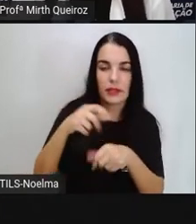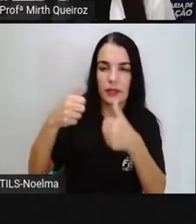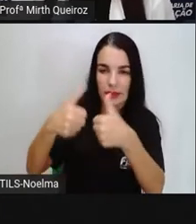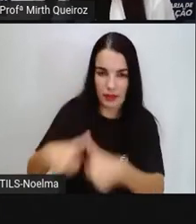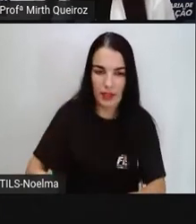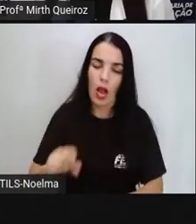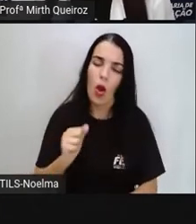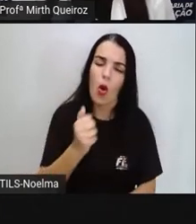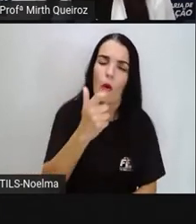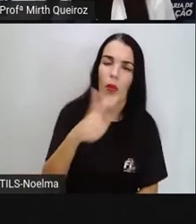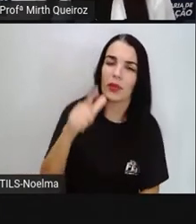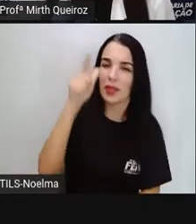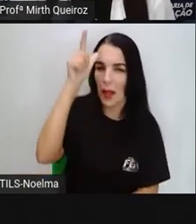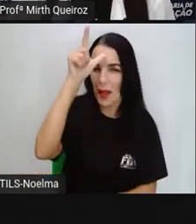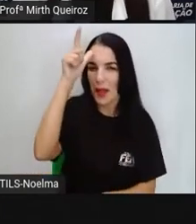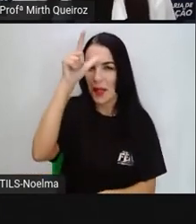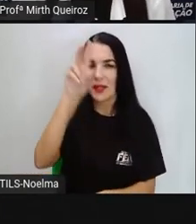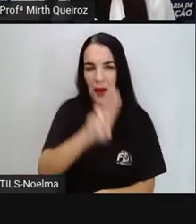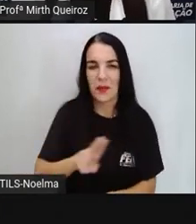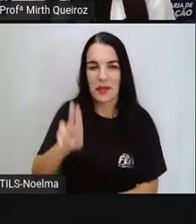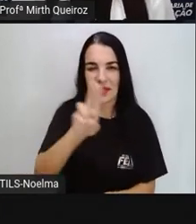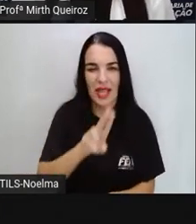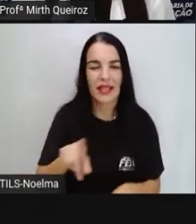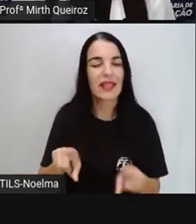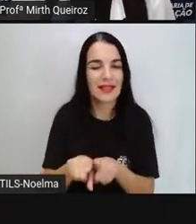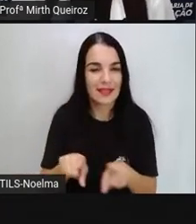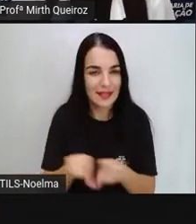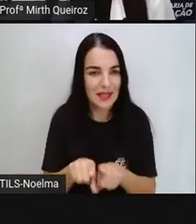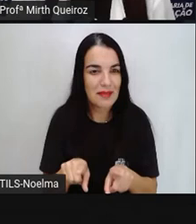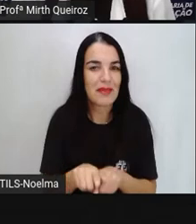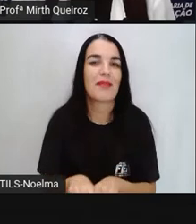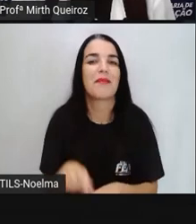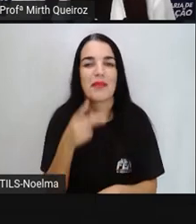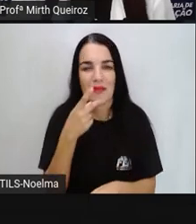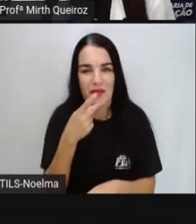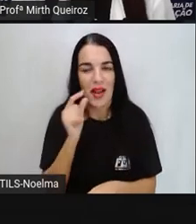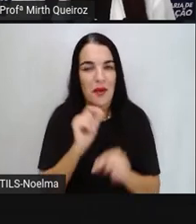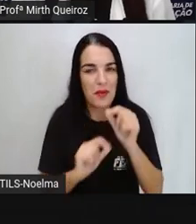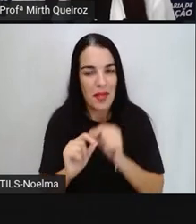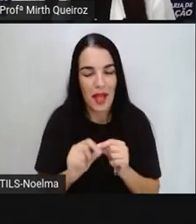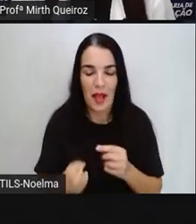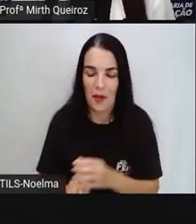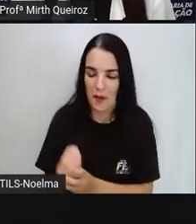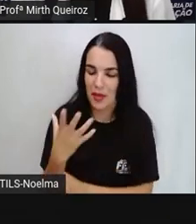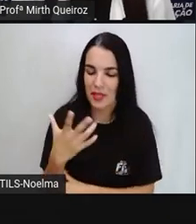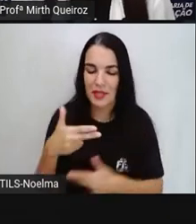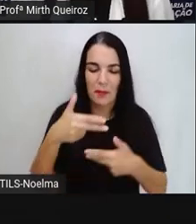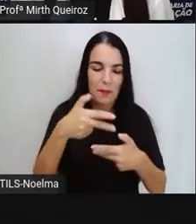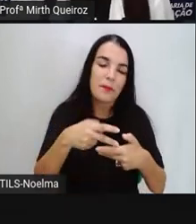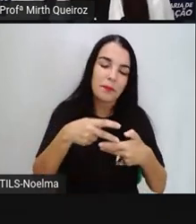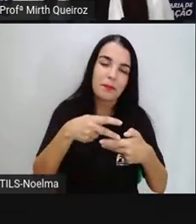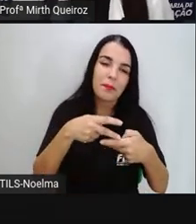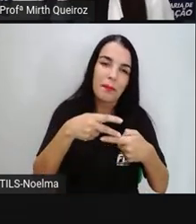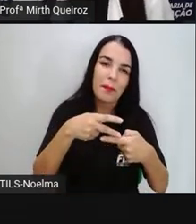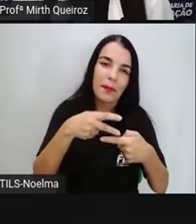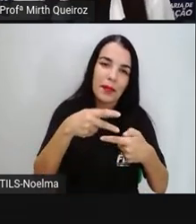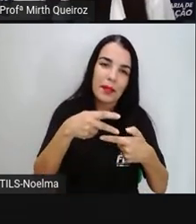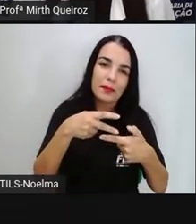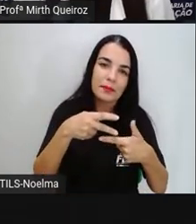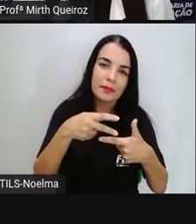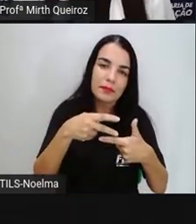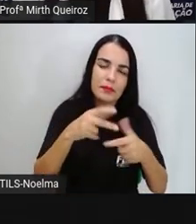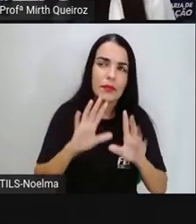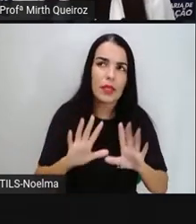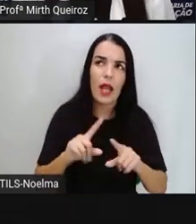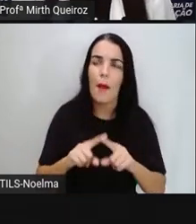outra lenda utilizada aí para falar sobre a origem do tangrã. Mas por que o tangrã